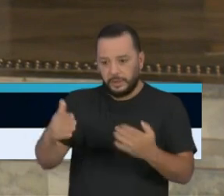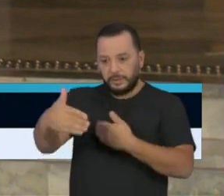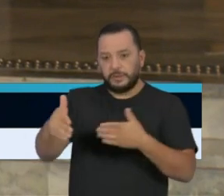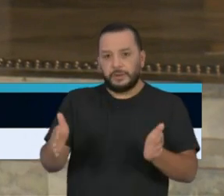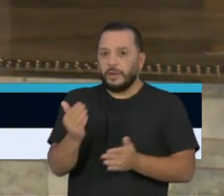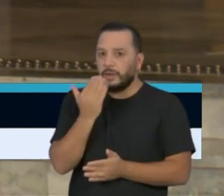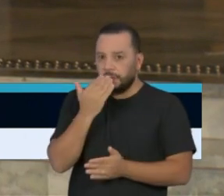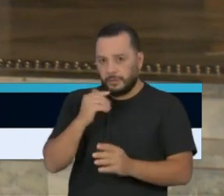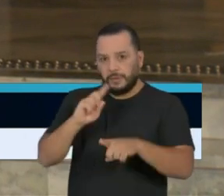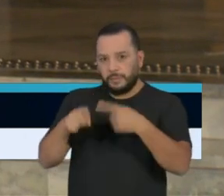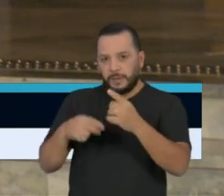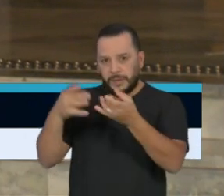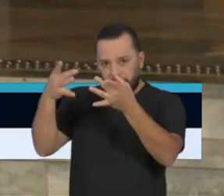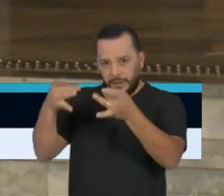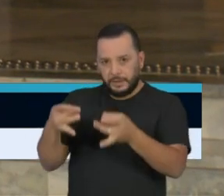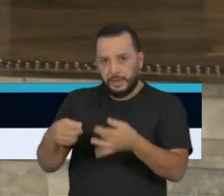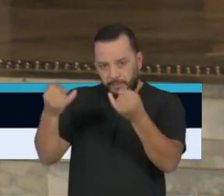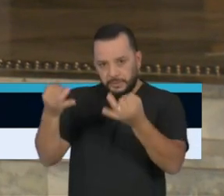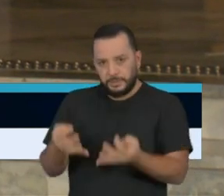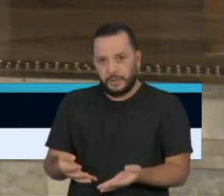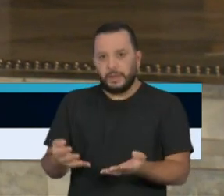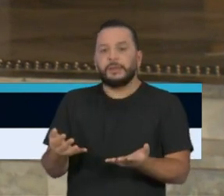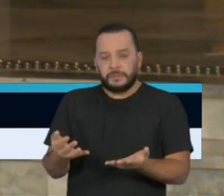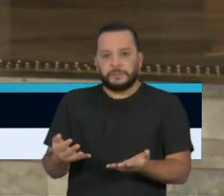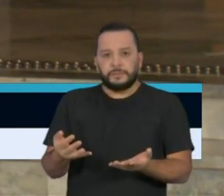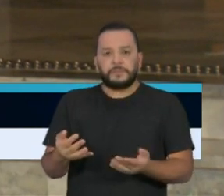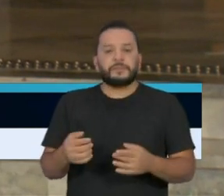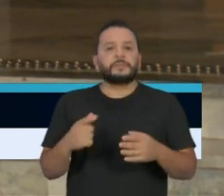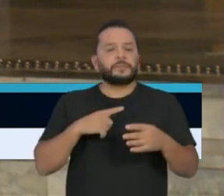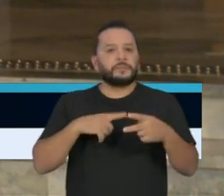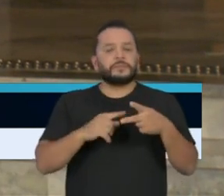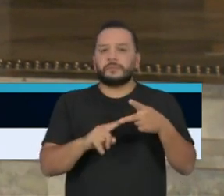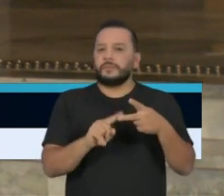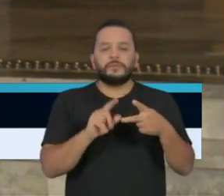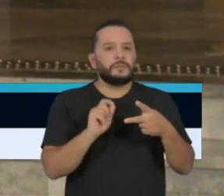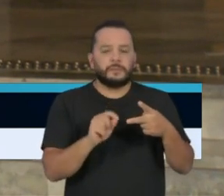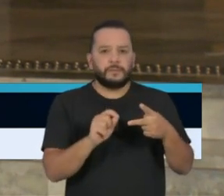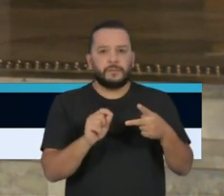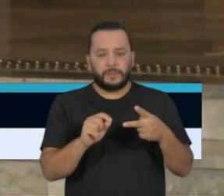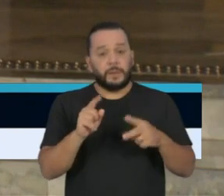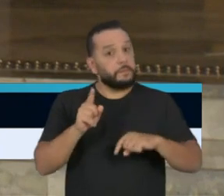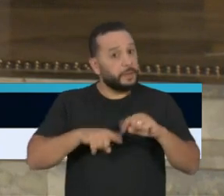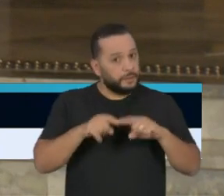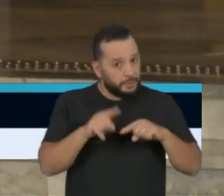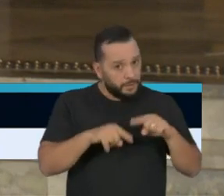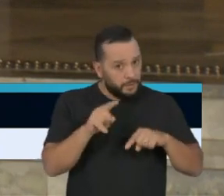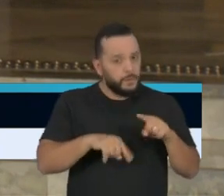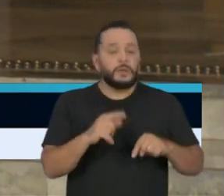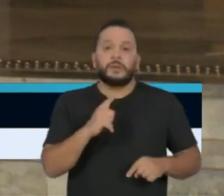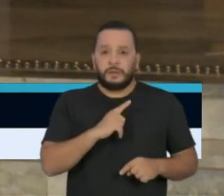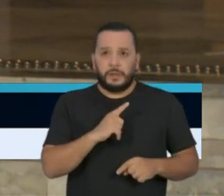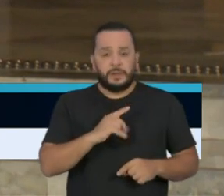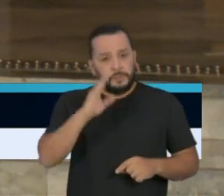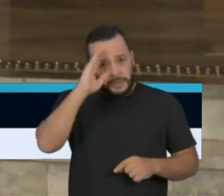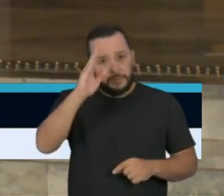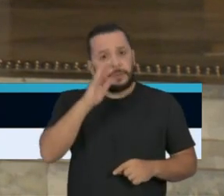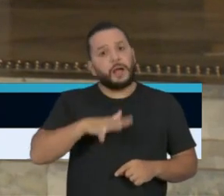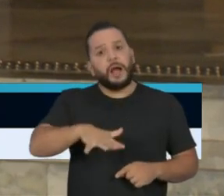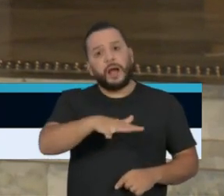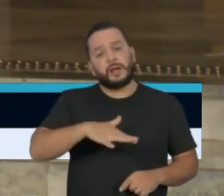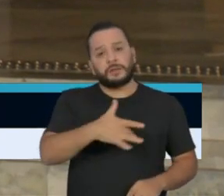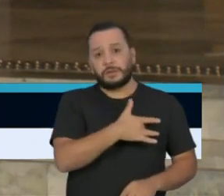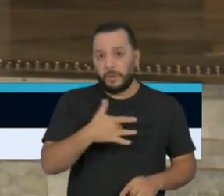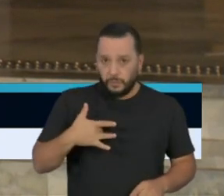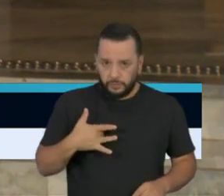secretária Célia Parnes vai dar detalhes em breve. Nós temos um segundo fluxo, que é de insumos, e principalmente para a área da saúde.